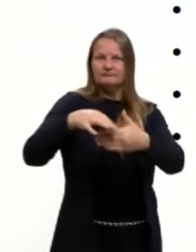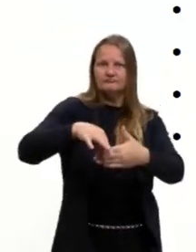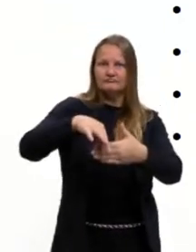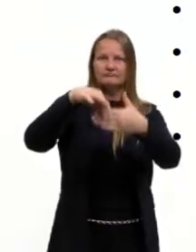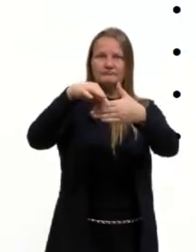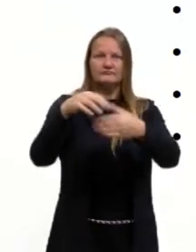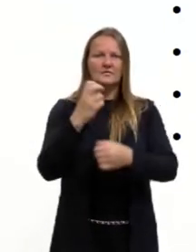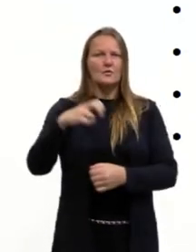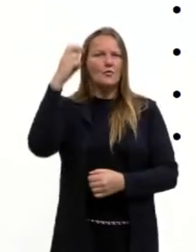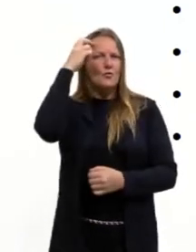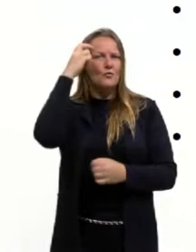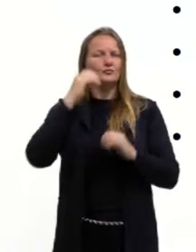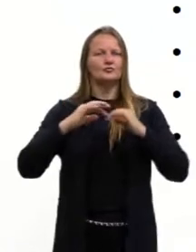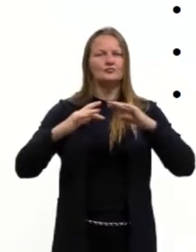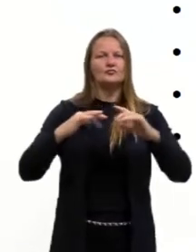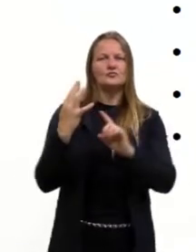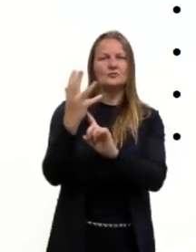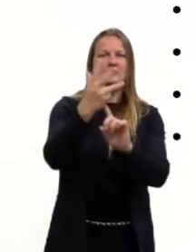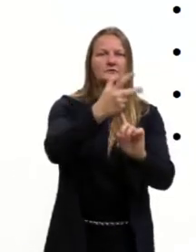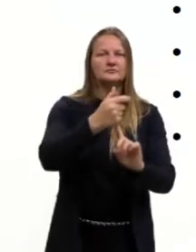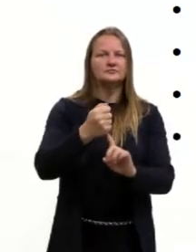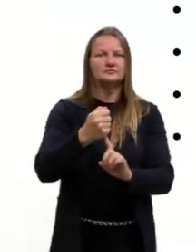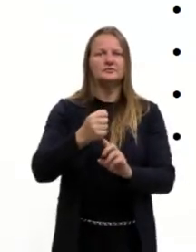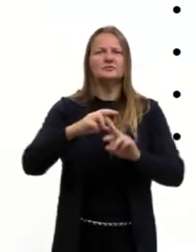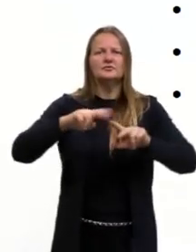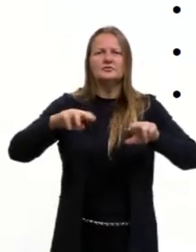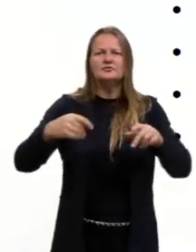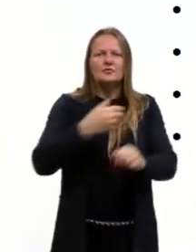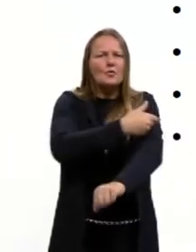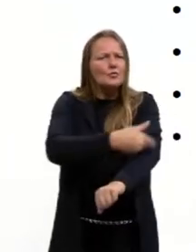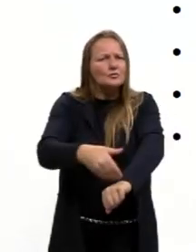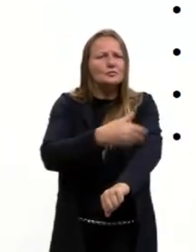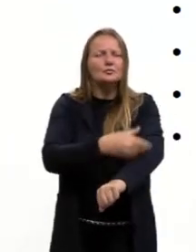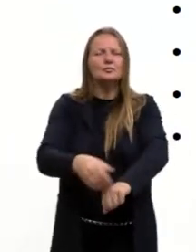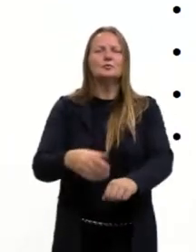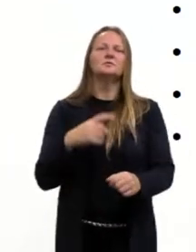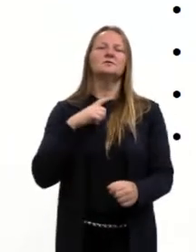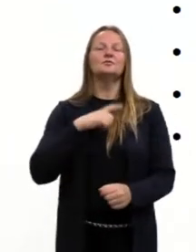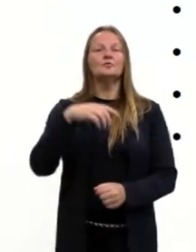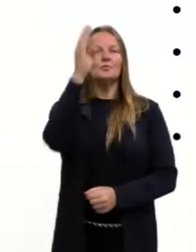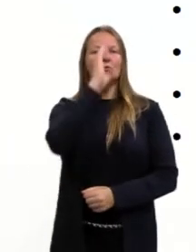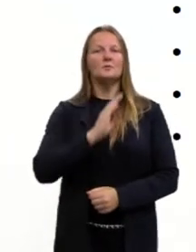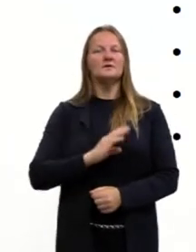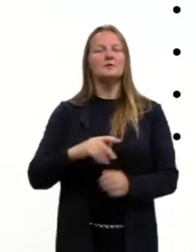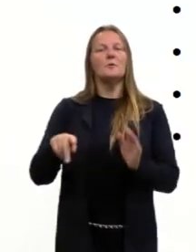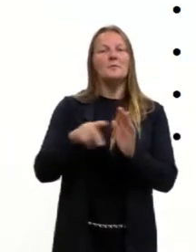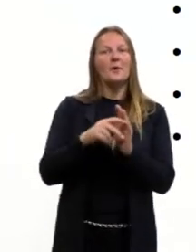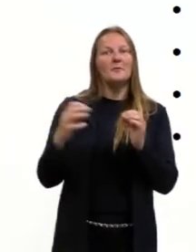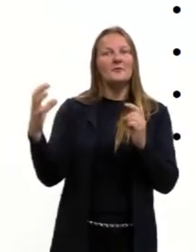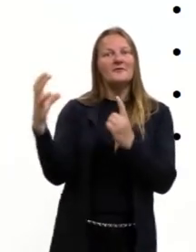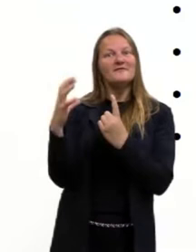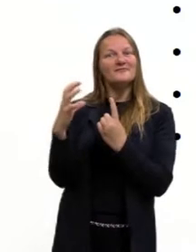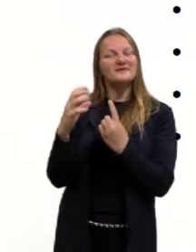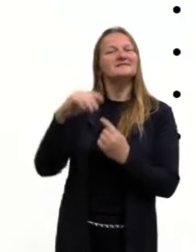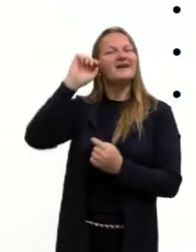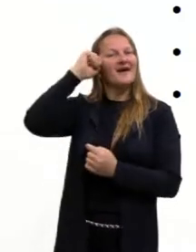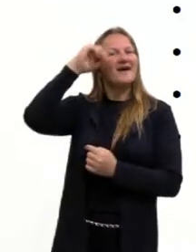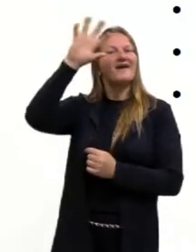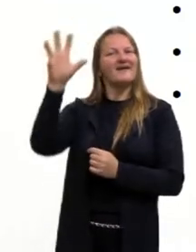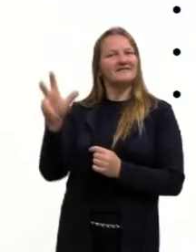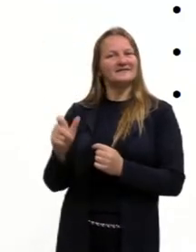culturais, artísticas, os hábitos, os costumes do Brasil, que sofreram influência